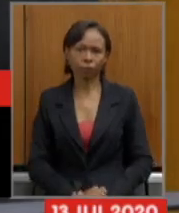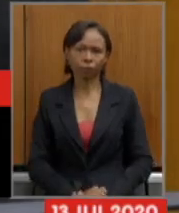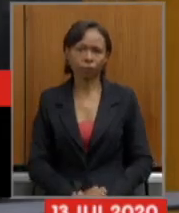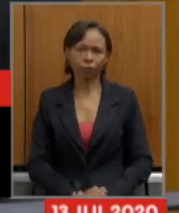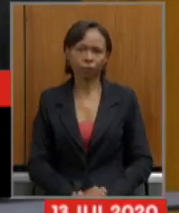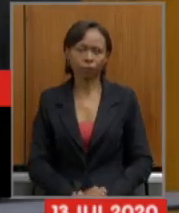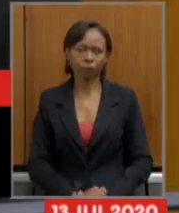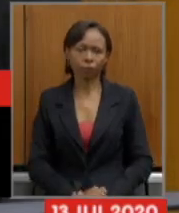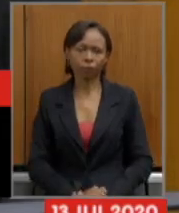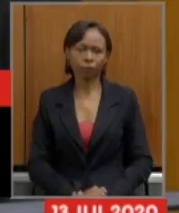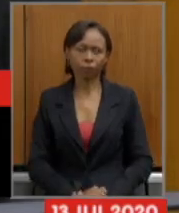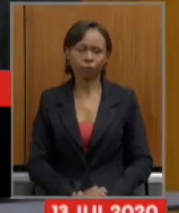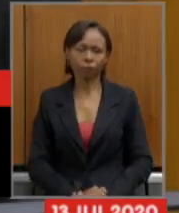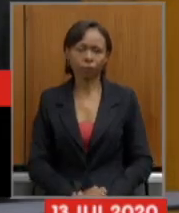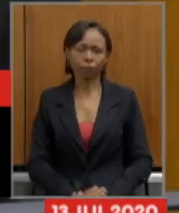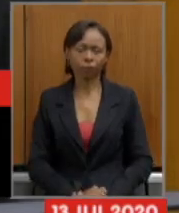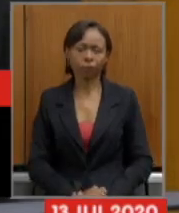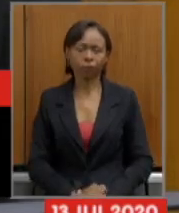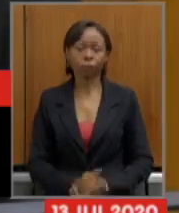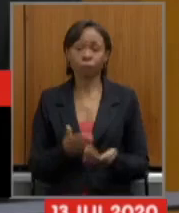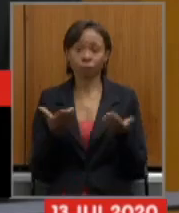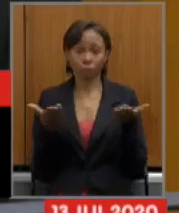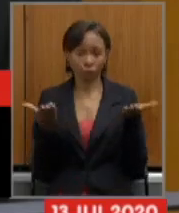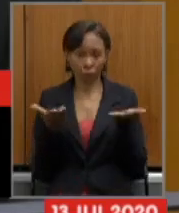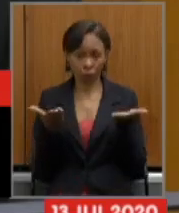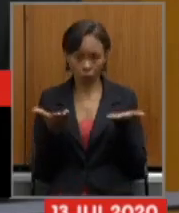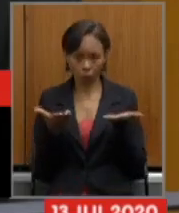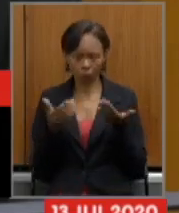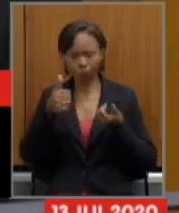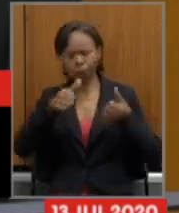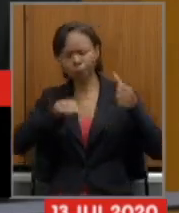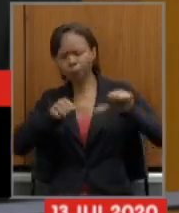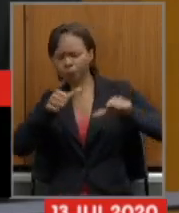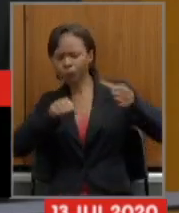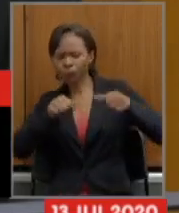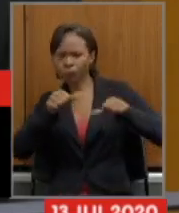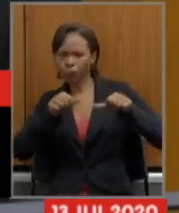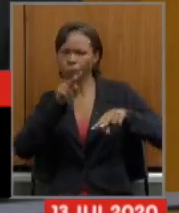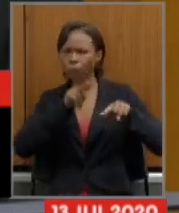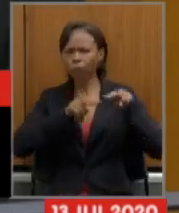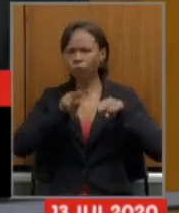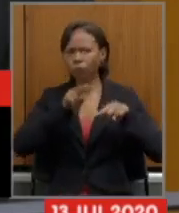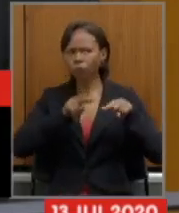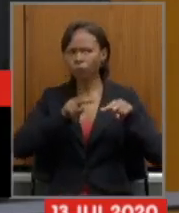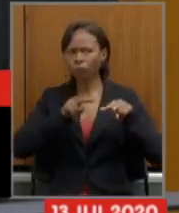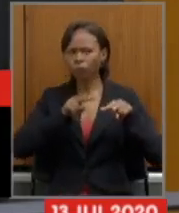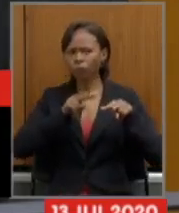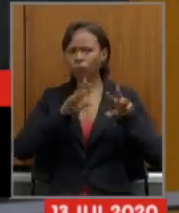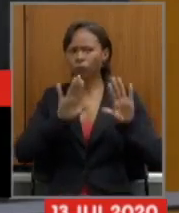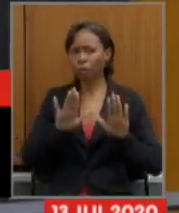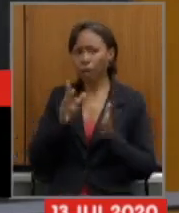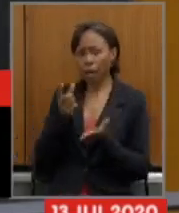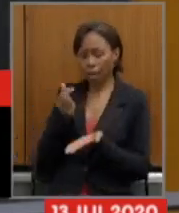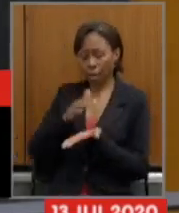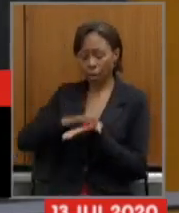Quando nós analisamos agora, especificamente, as despesas de pessoal,